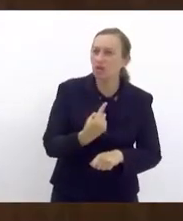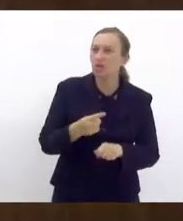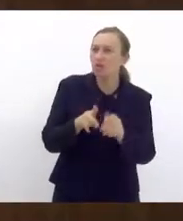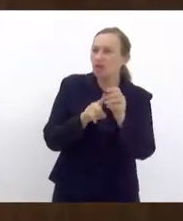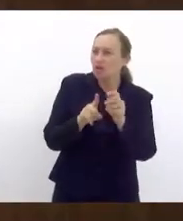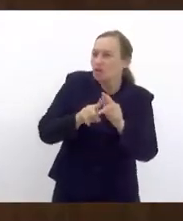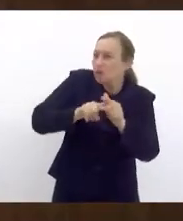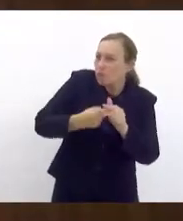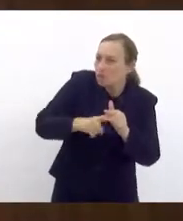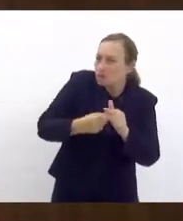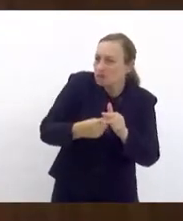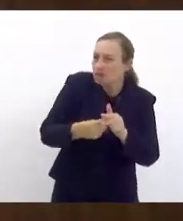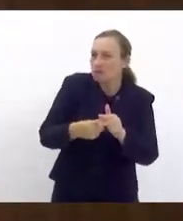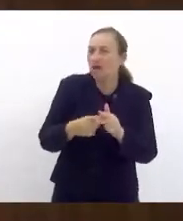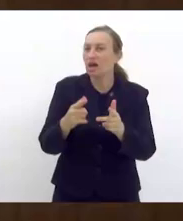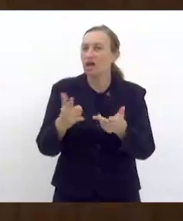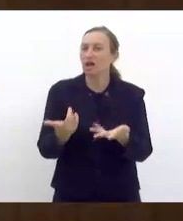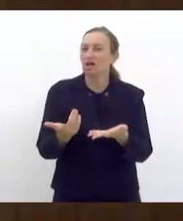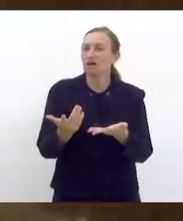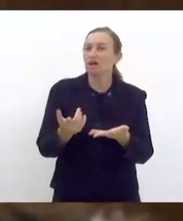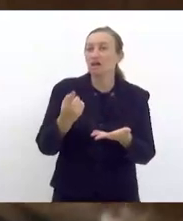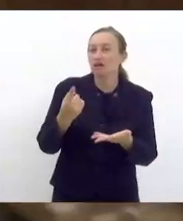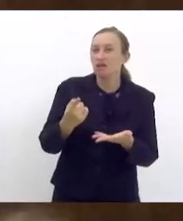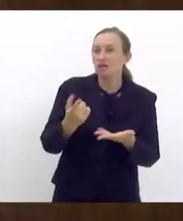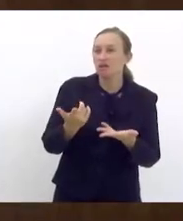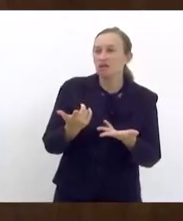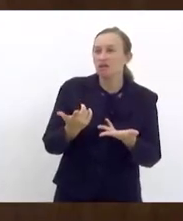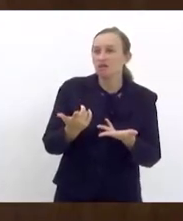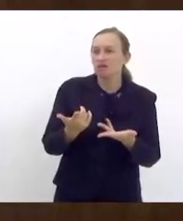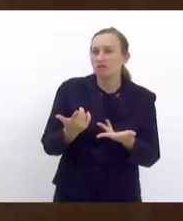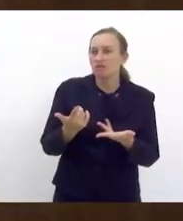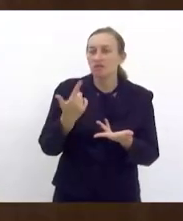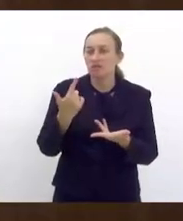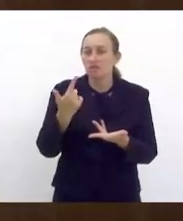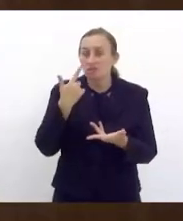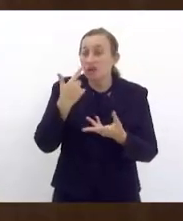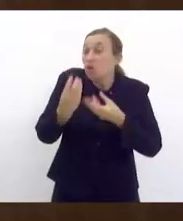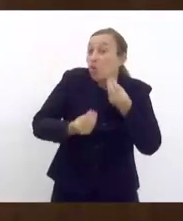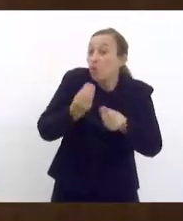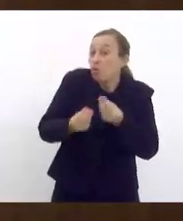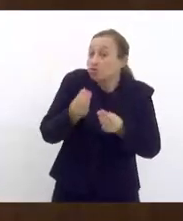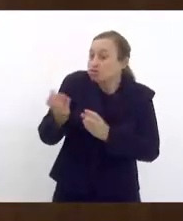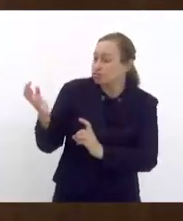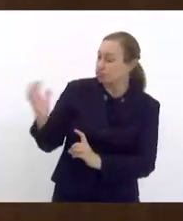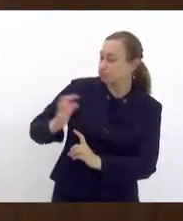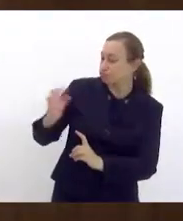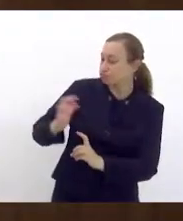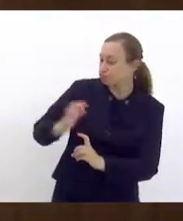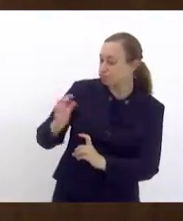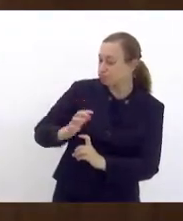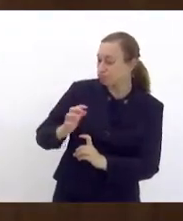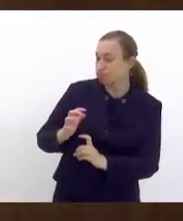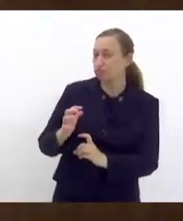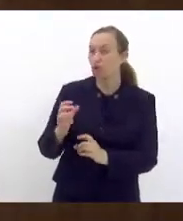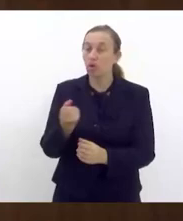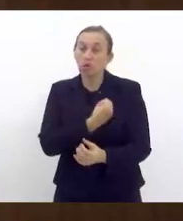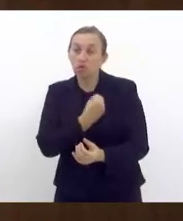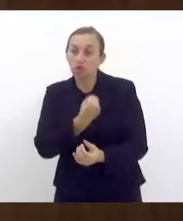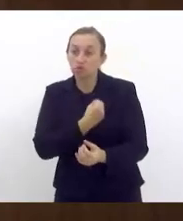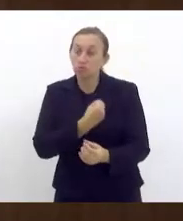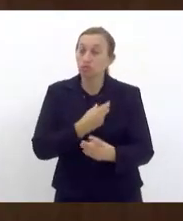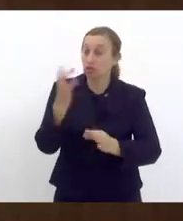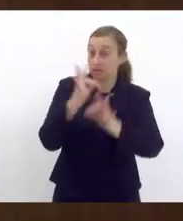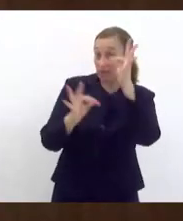os algoritmos e a forma obscura como esses algoritmos são manipulados por essas empresas operadoras de tecnologia